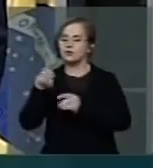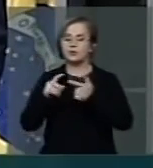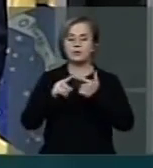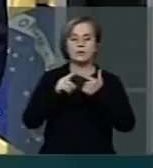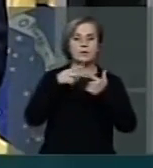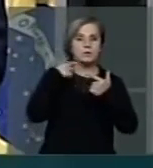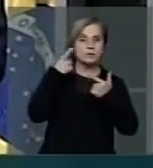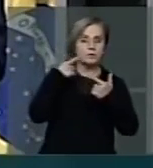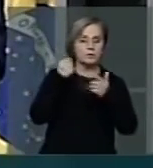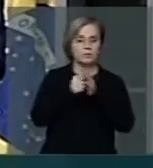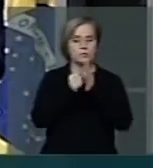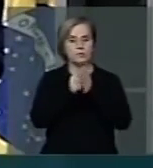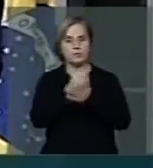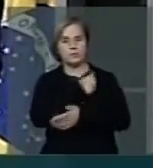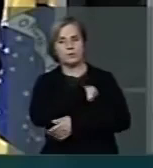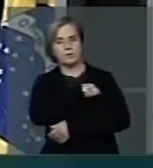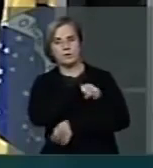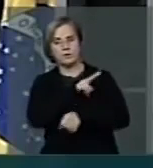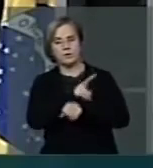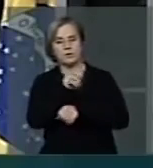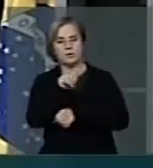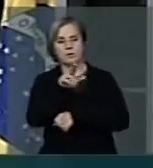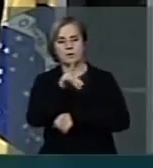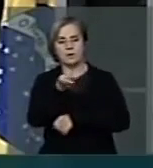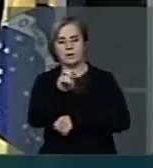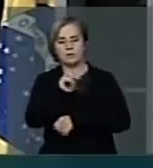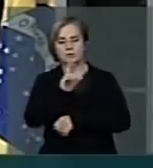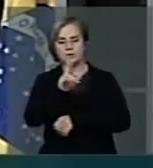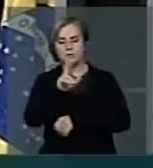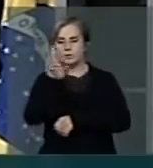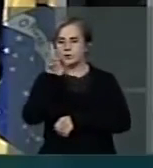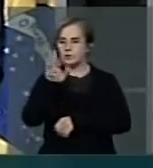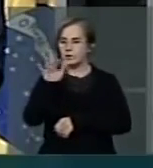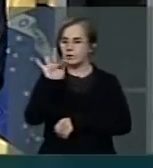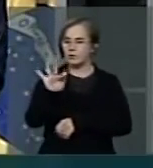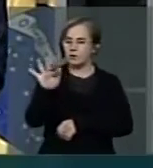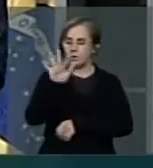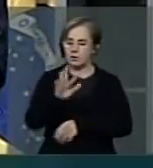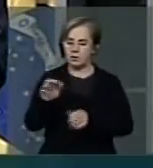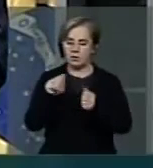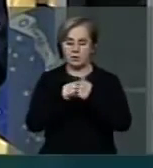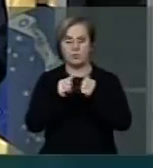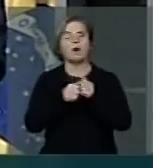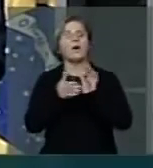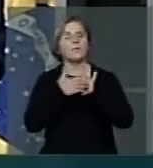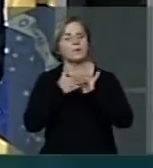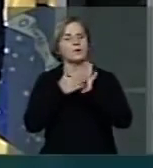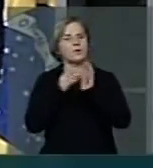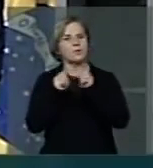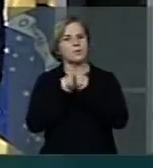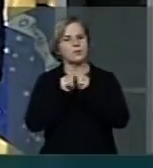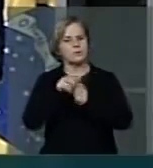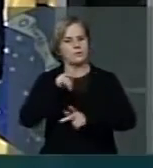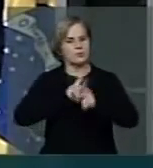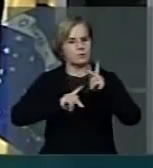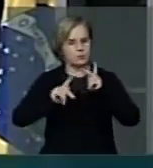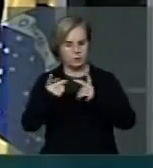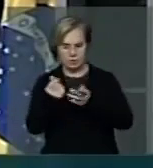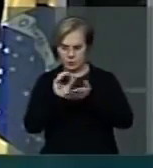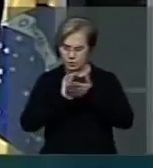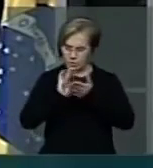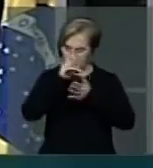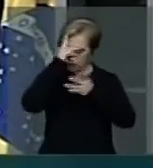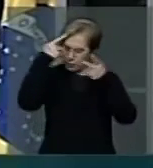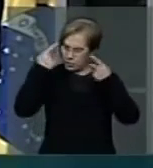e auditores da Receita Federal. Tenho certeza que a proposta, junto com a formulação de uma política de recursos humanos